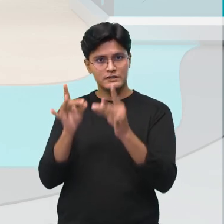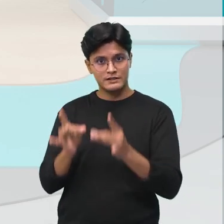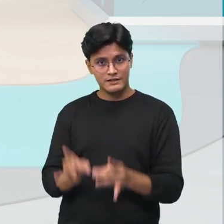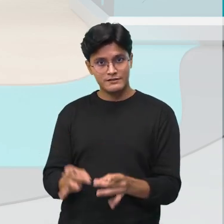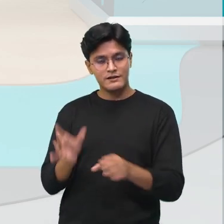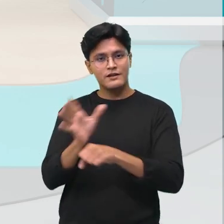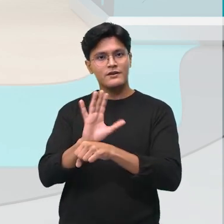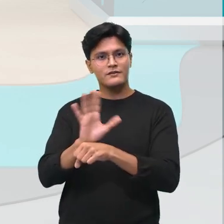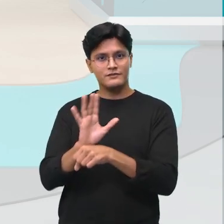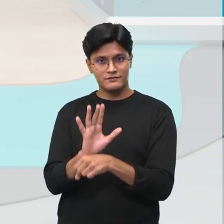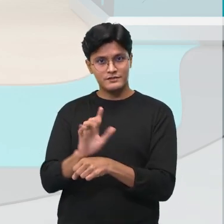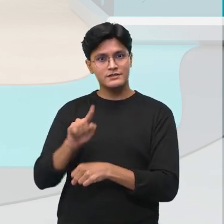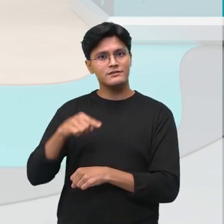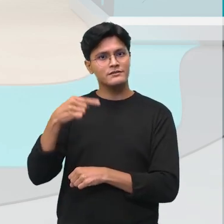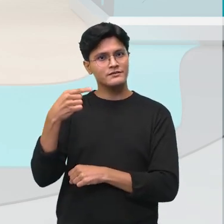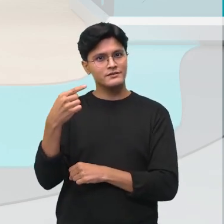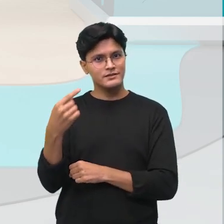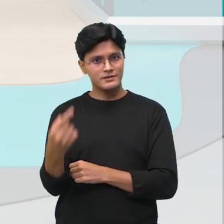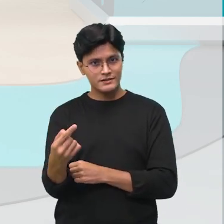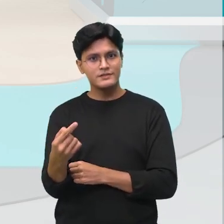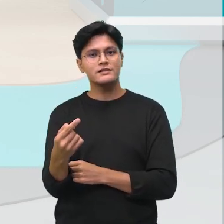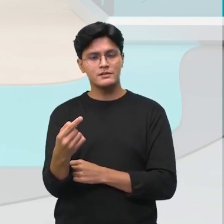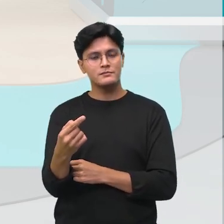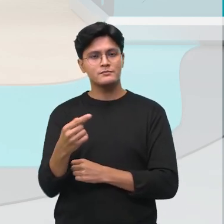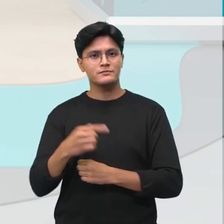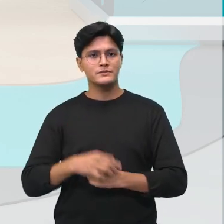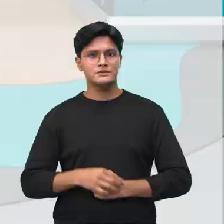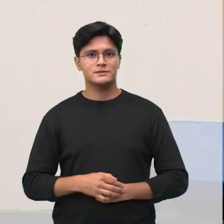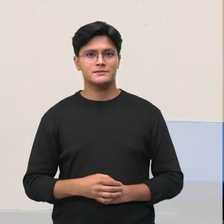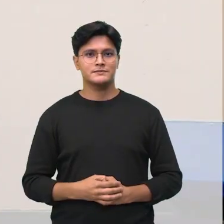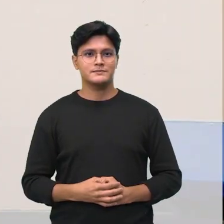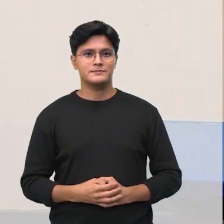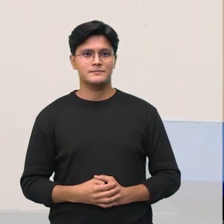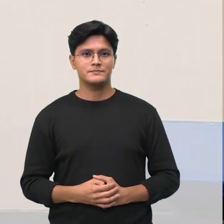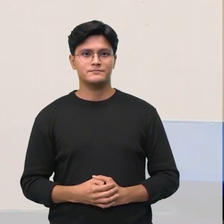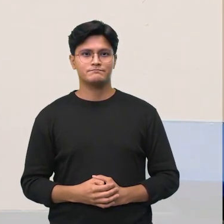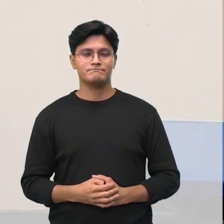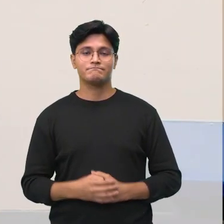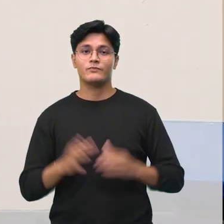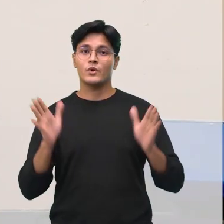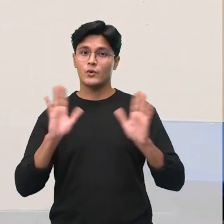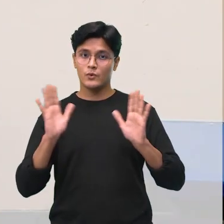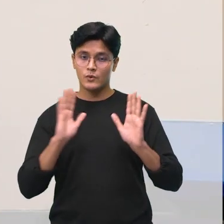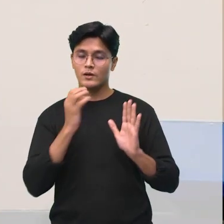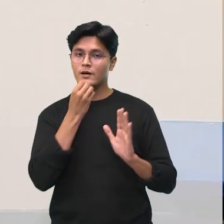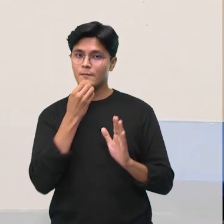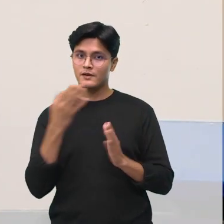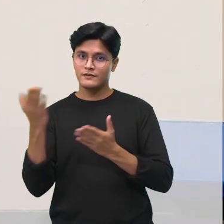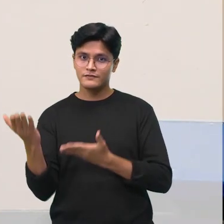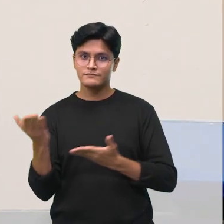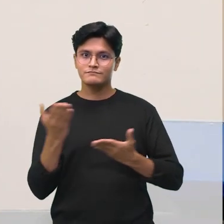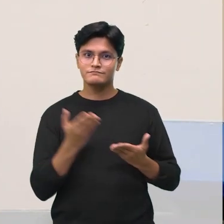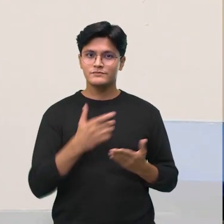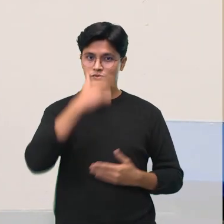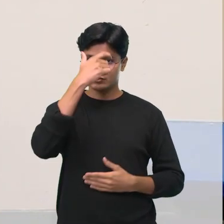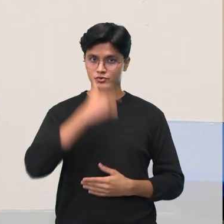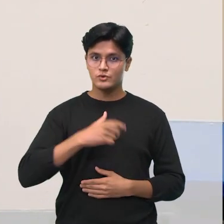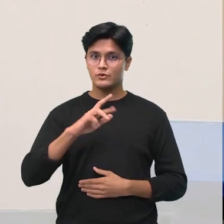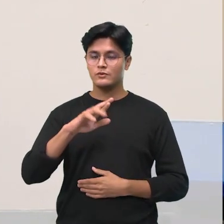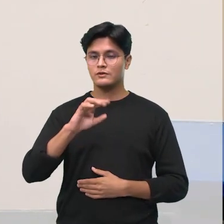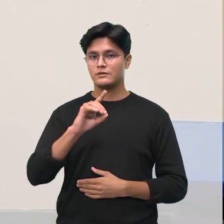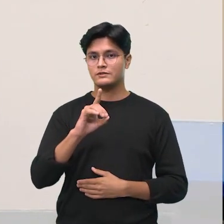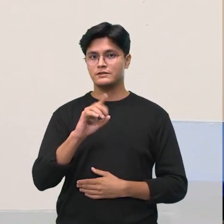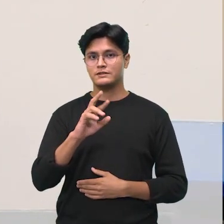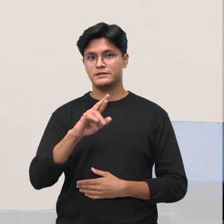vídeo e nós vamos trabalhar aí em cima dele. Vamos lá? Olá, sejam bem-vindos. Eu sou o Rodrigo e